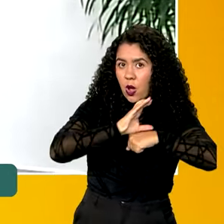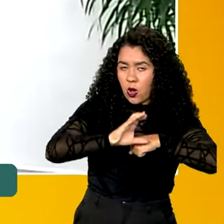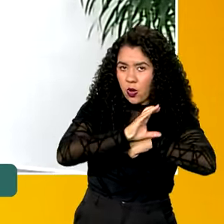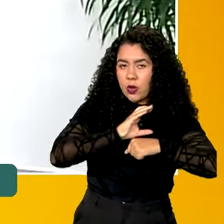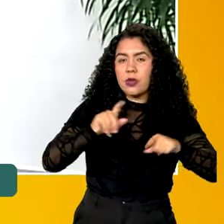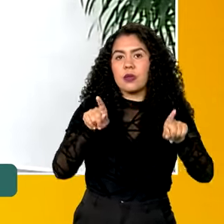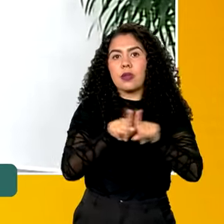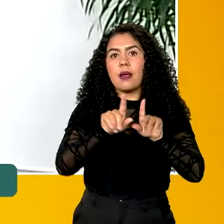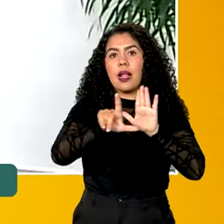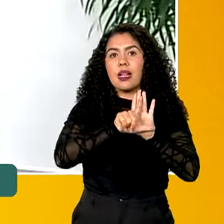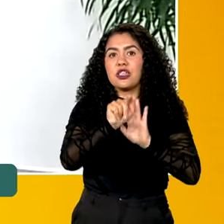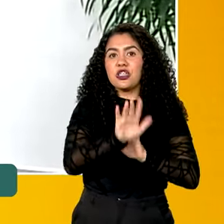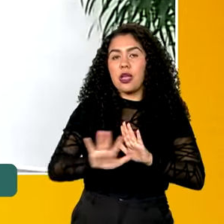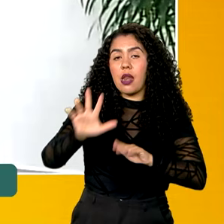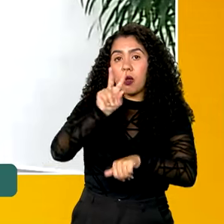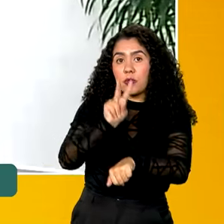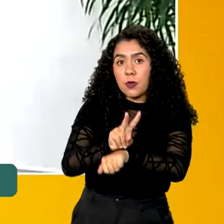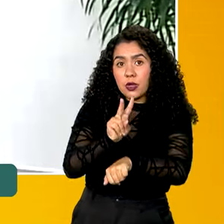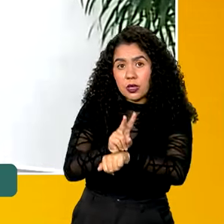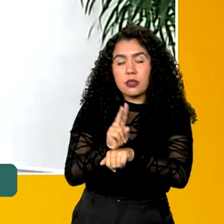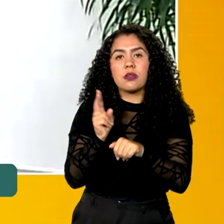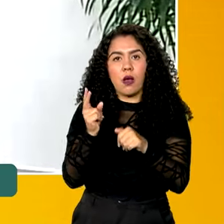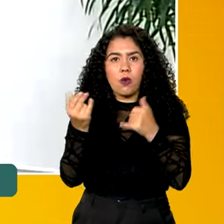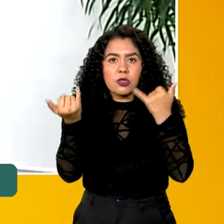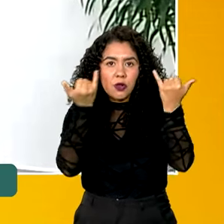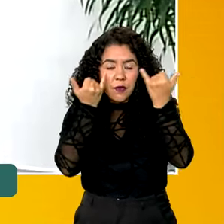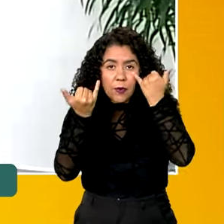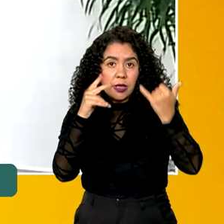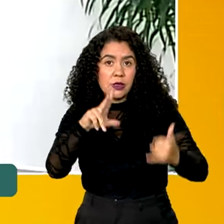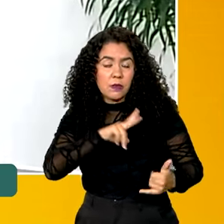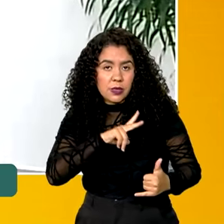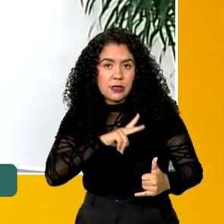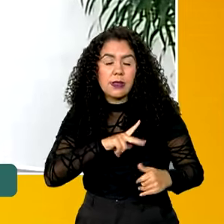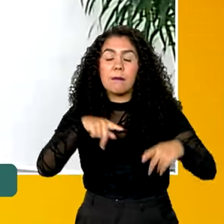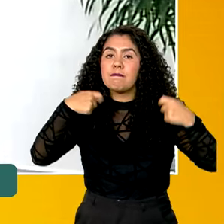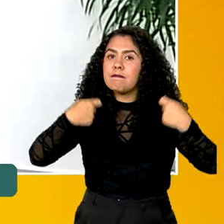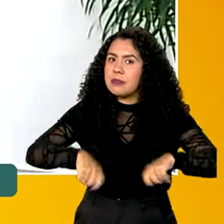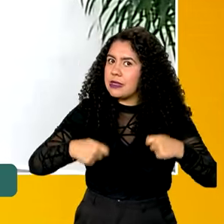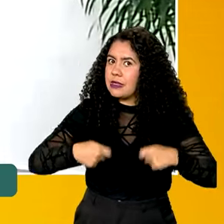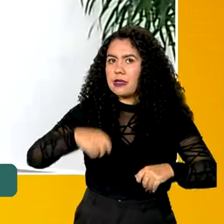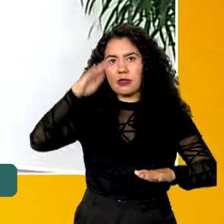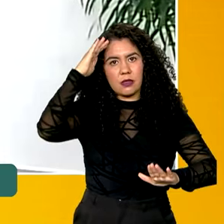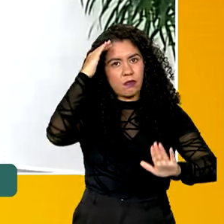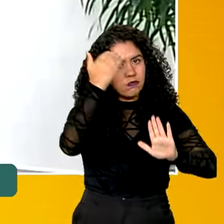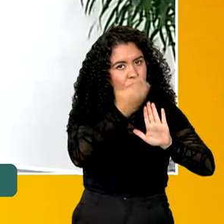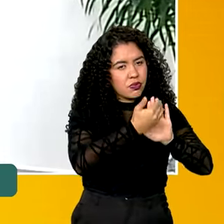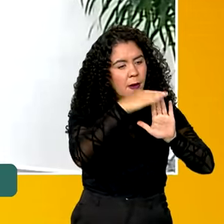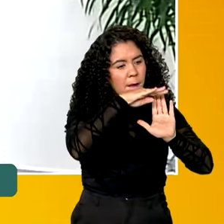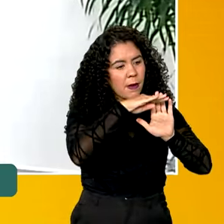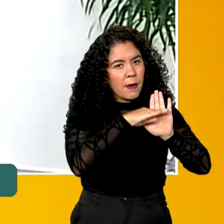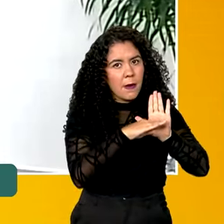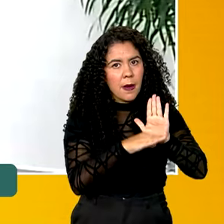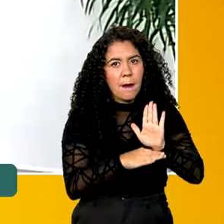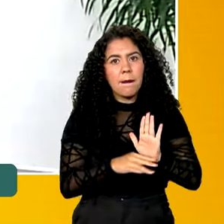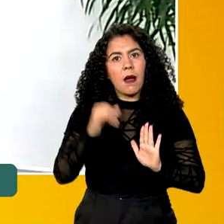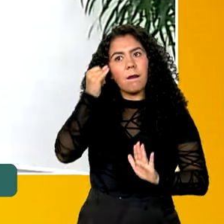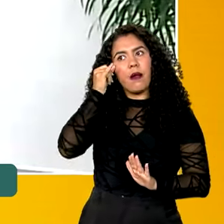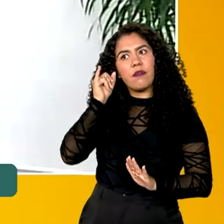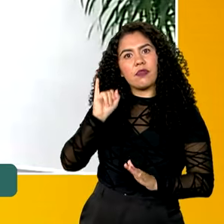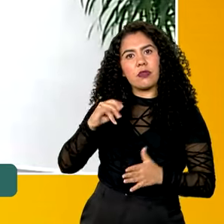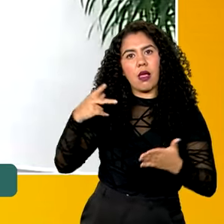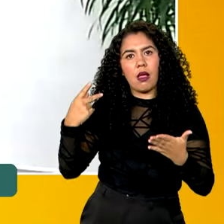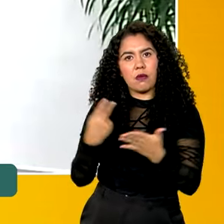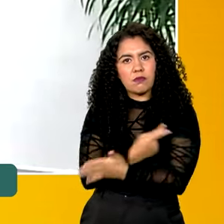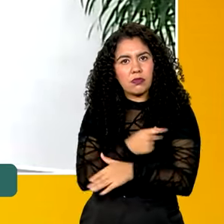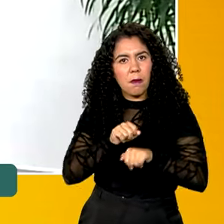da Lei Geral de Proteção de Dados, é preciso estabelecer uma série de medidas precaucionárias quando a gente vai lidar com os